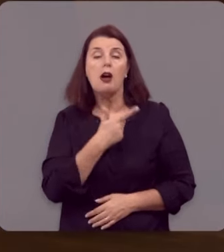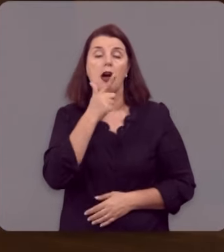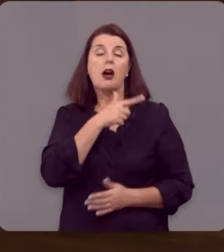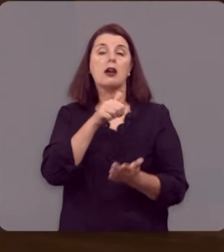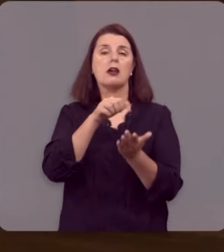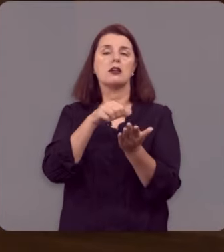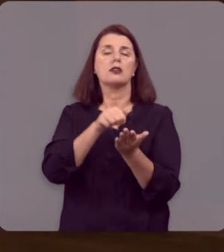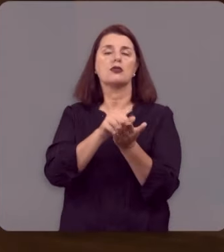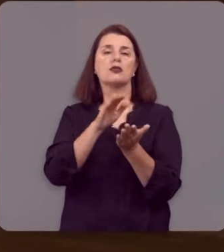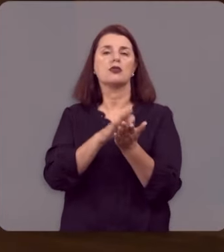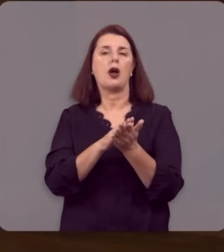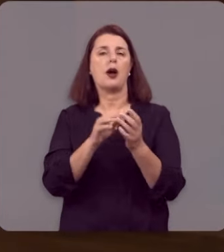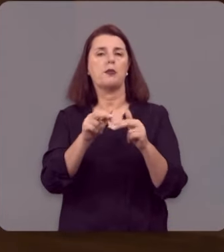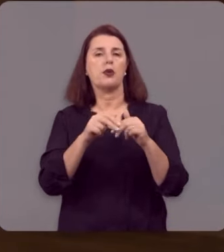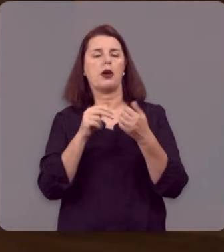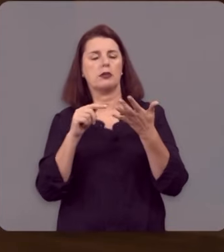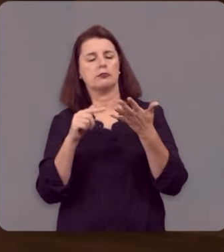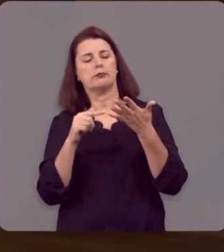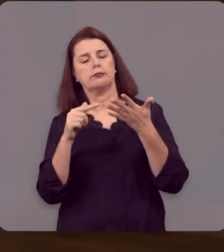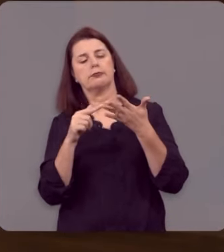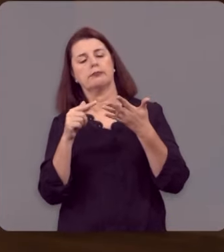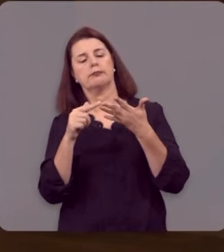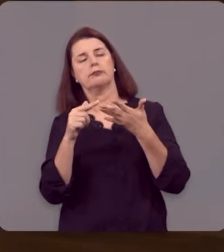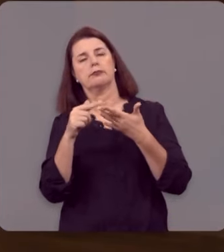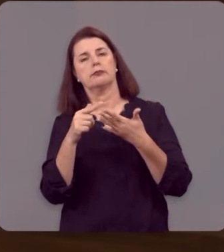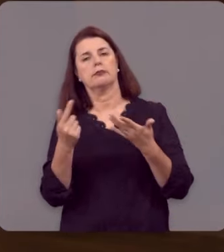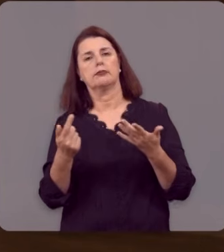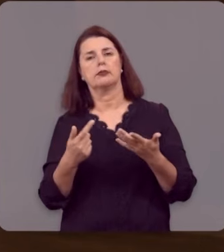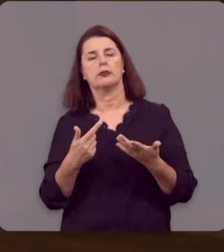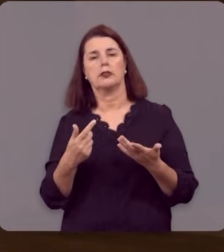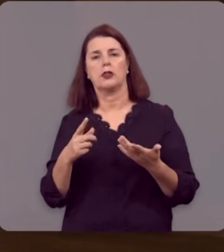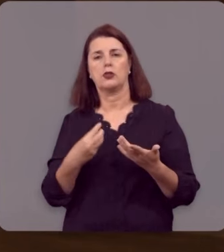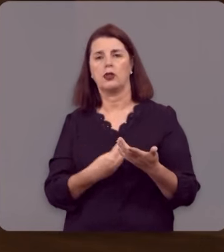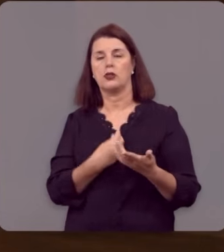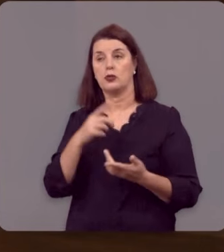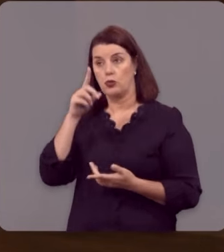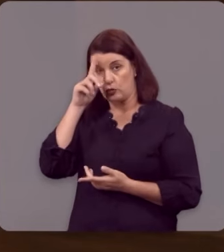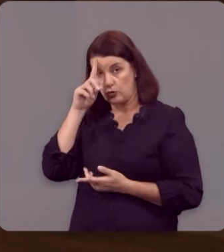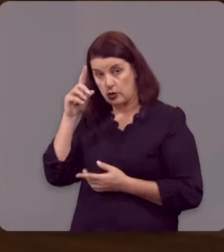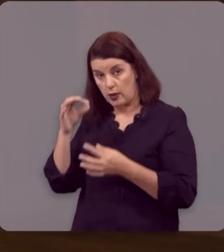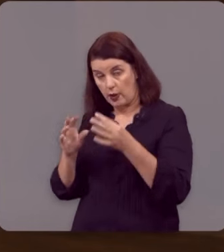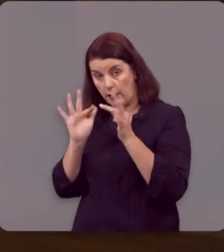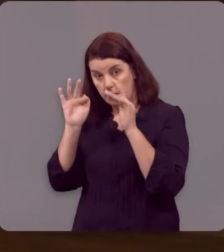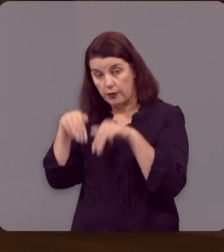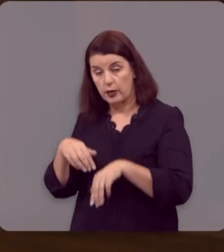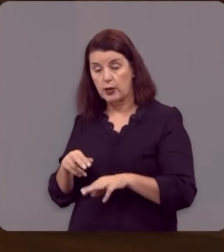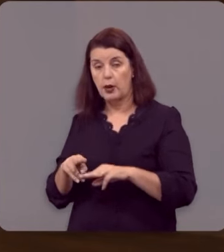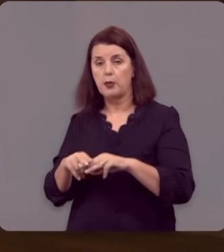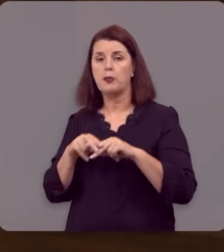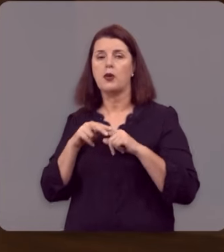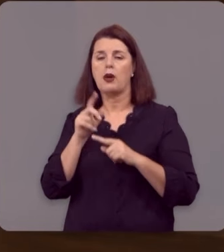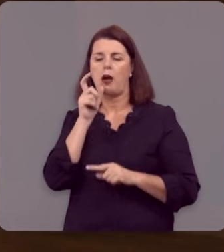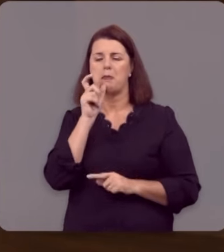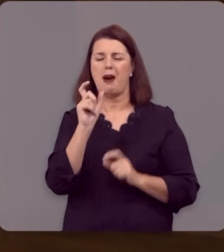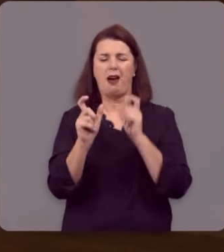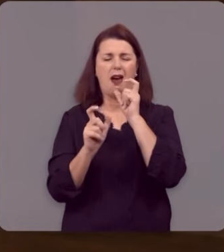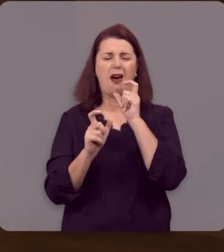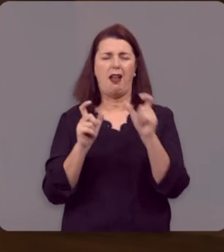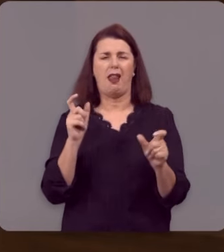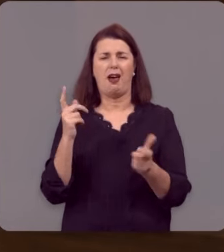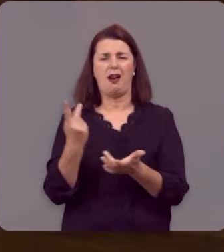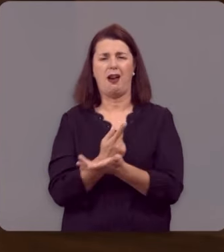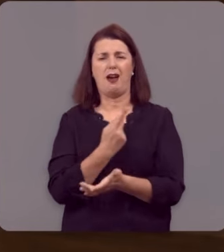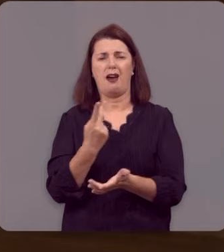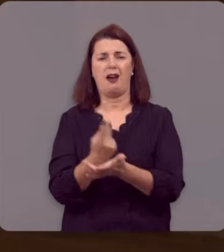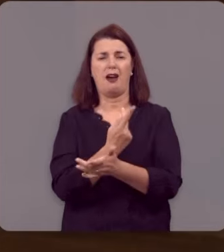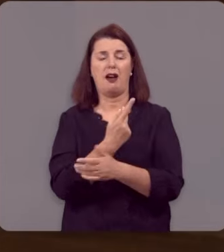julgados por quesitos muito claros. Primeiro, vamos dar conta no dia do juízo por todas as palavras frívolas